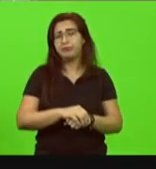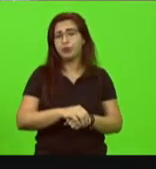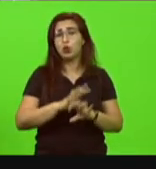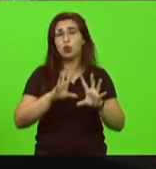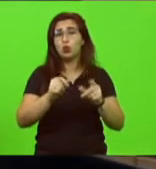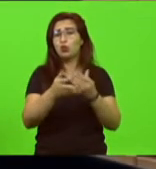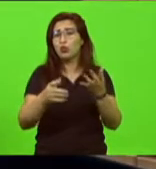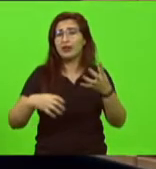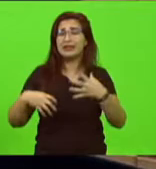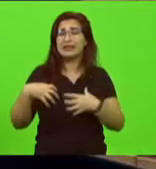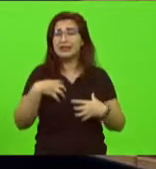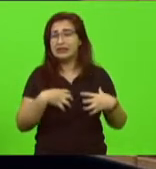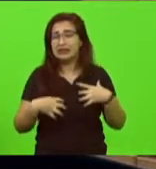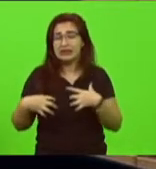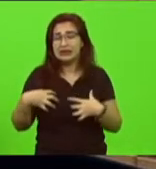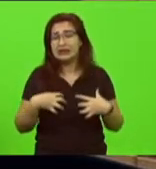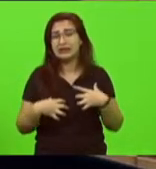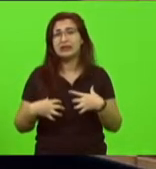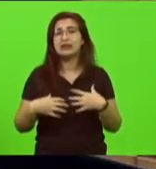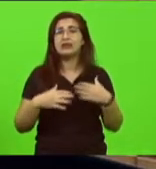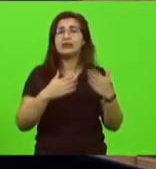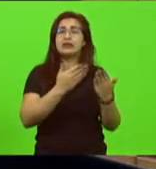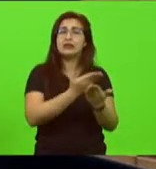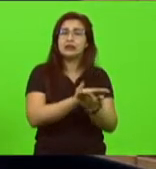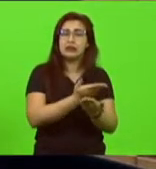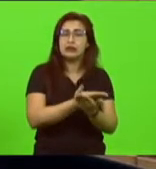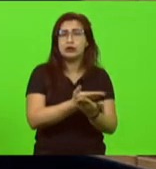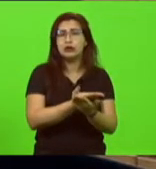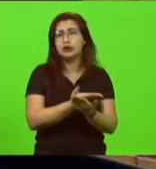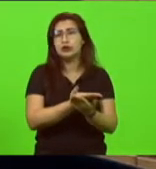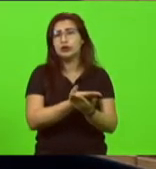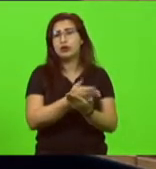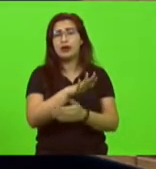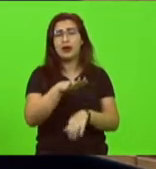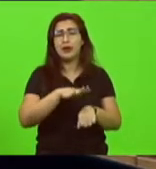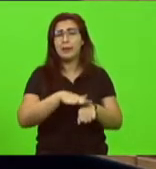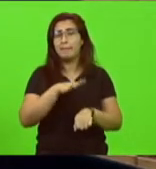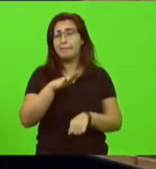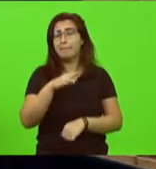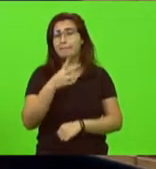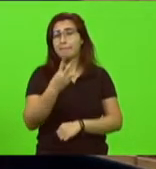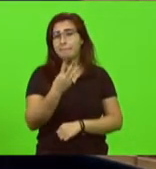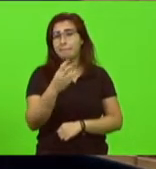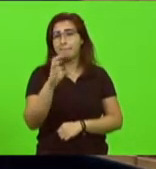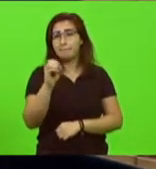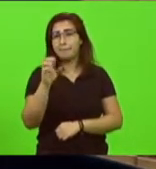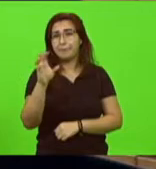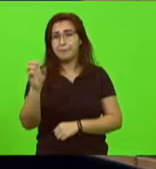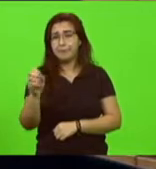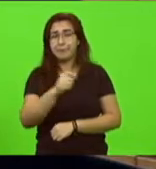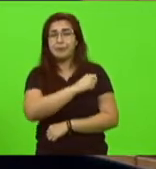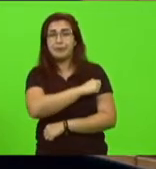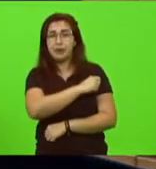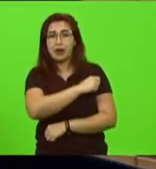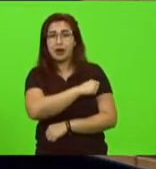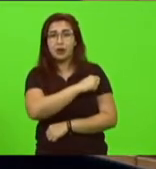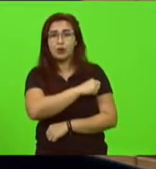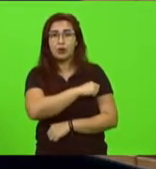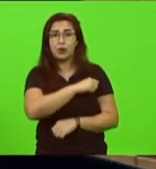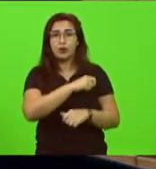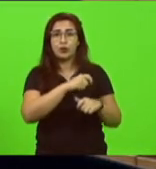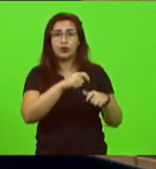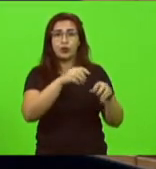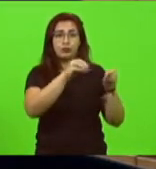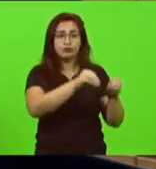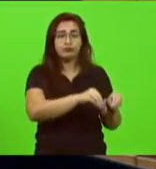da comunidade escolar daqueles mais de 300 alunos foram deslocados relocados